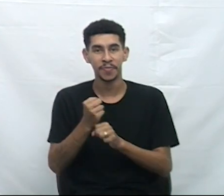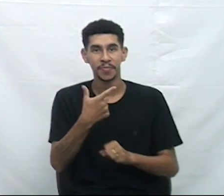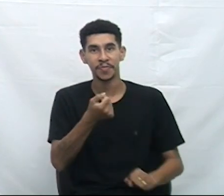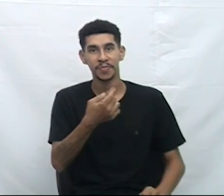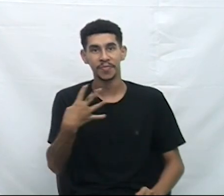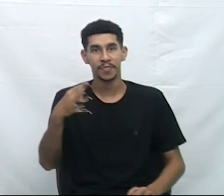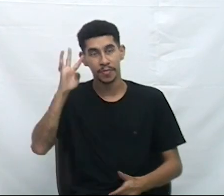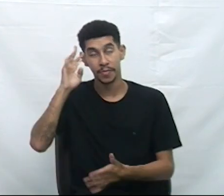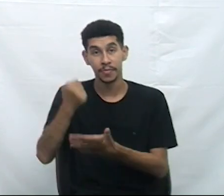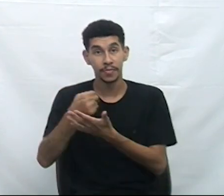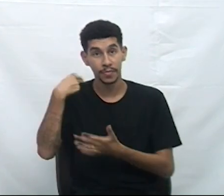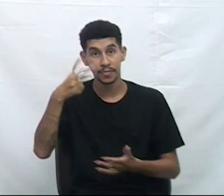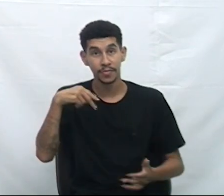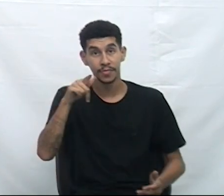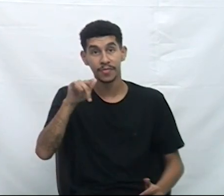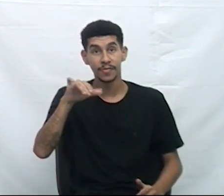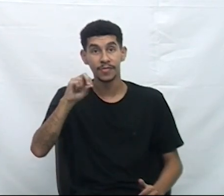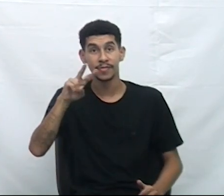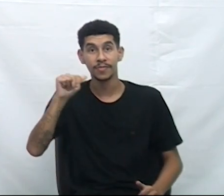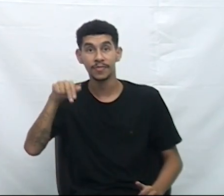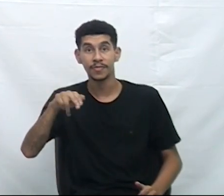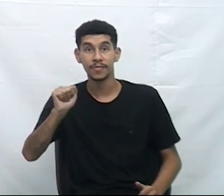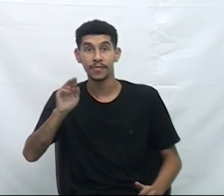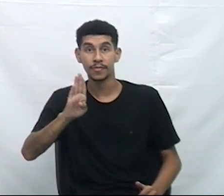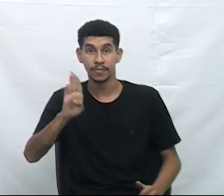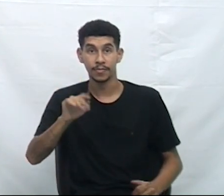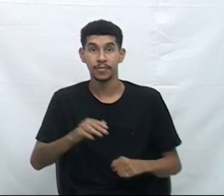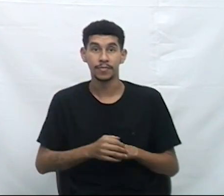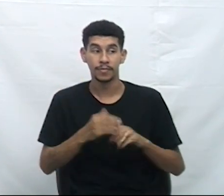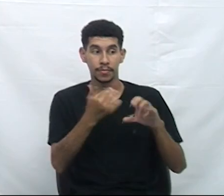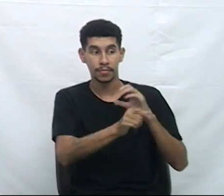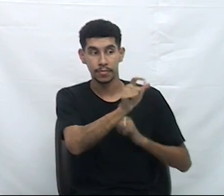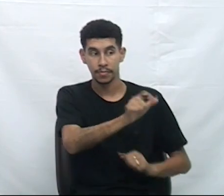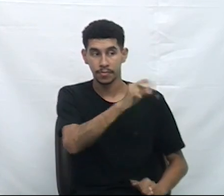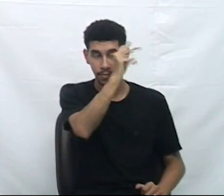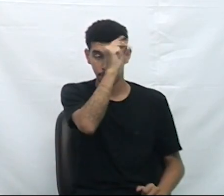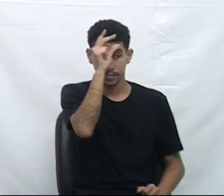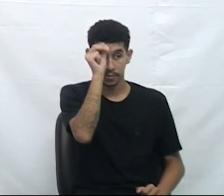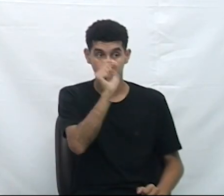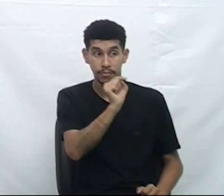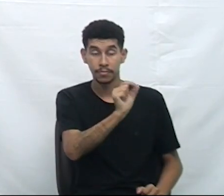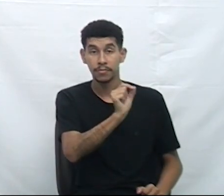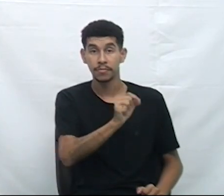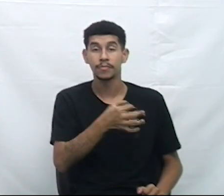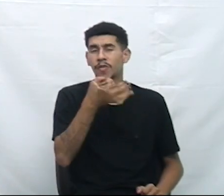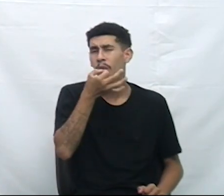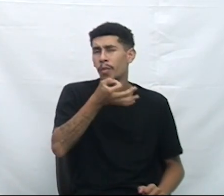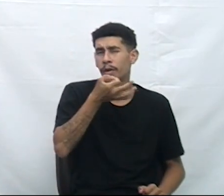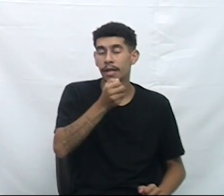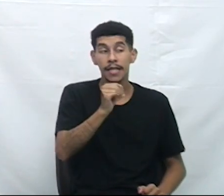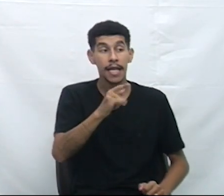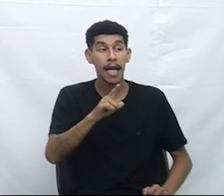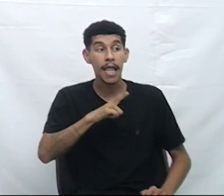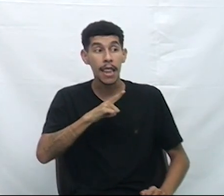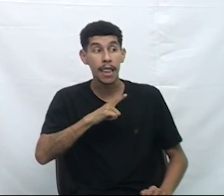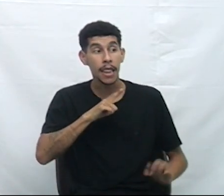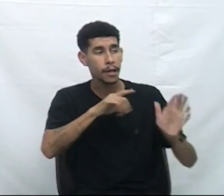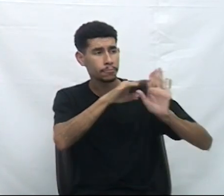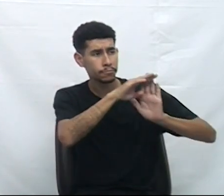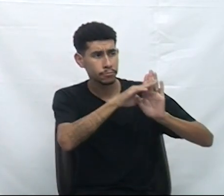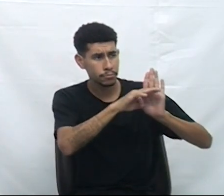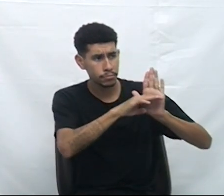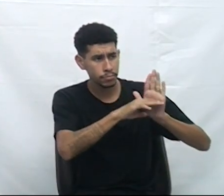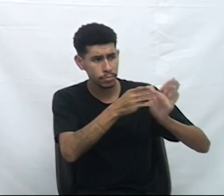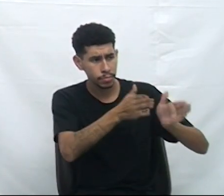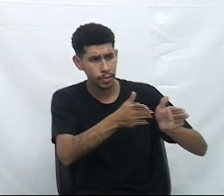autora vereadora Giovanna Benedetti Zanetti. Envio o despediente ao chefe do Poder Executivo Municipal questionando se existe cronograma